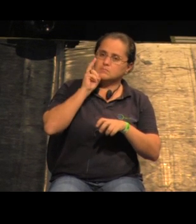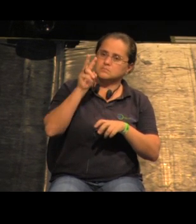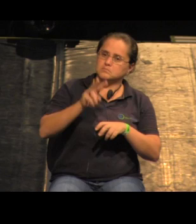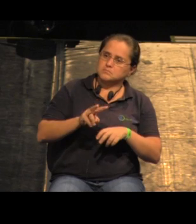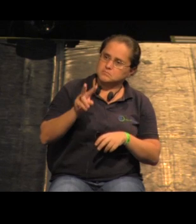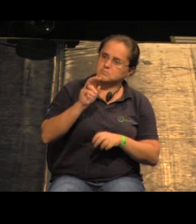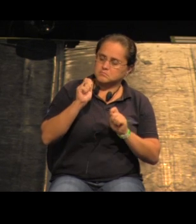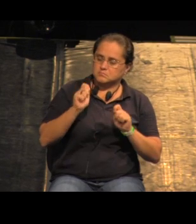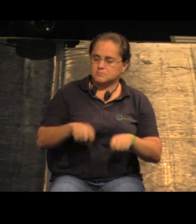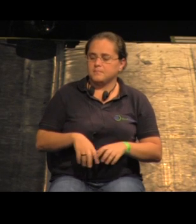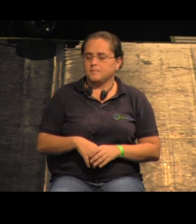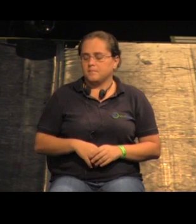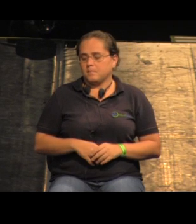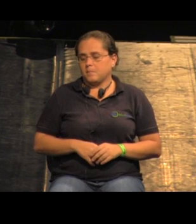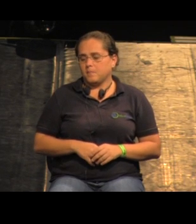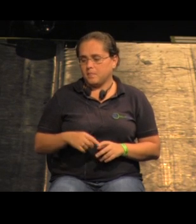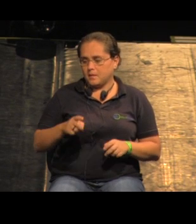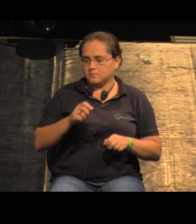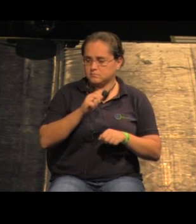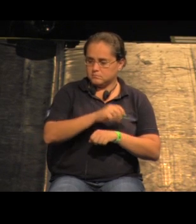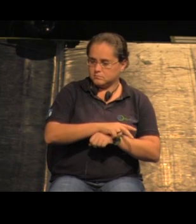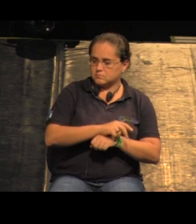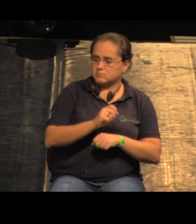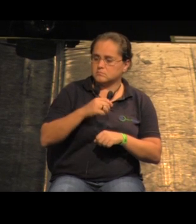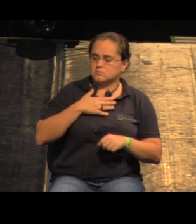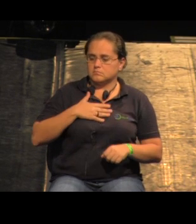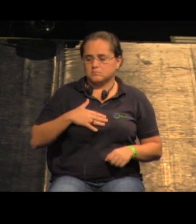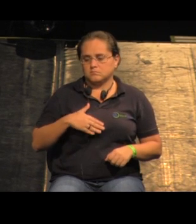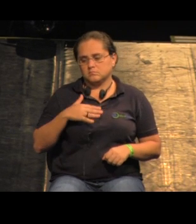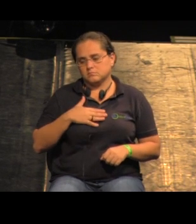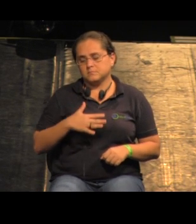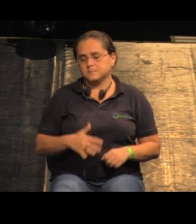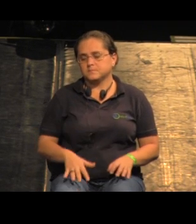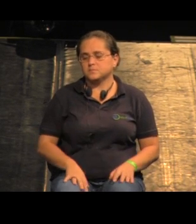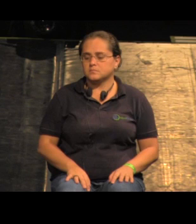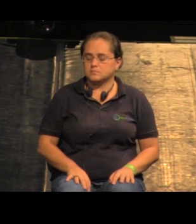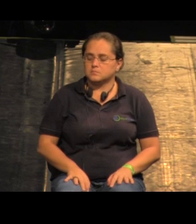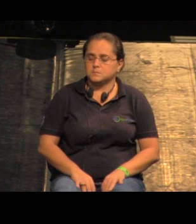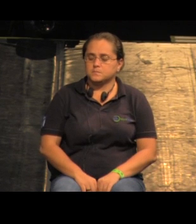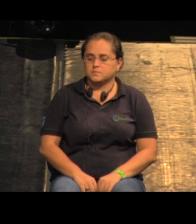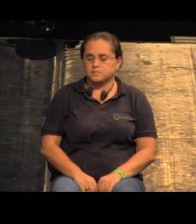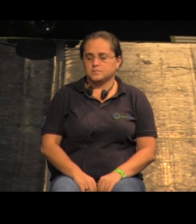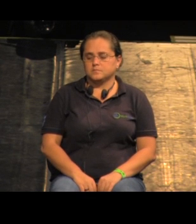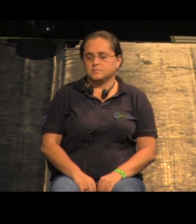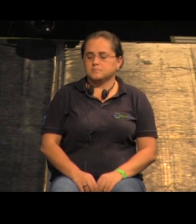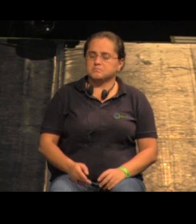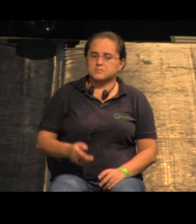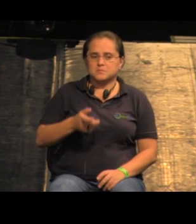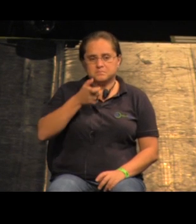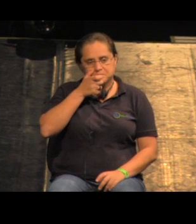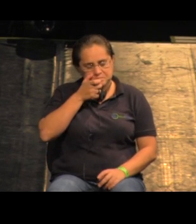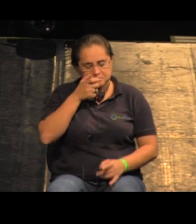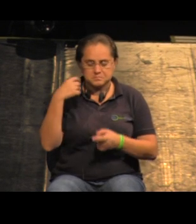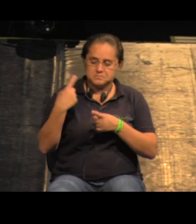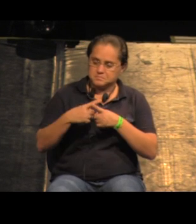vista também aqui a gente ocupa um descanso de carro para ciclovia e é uma obra interessante